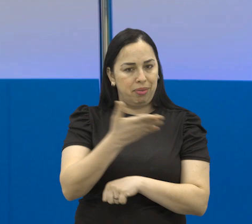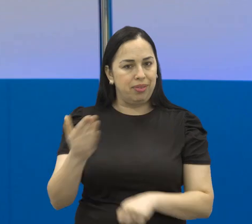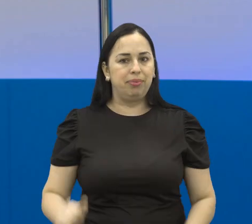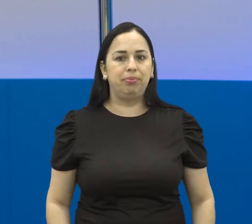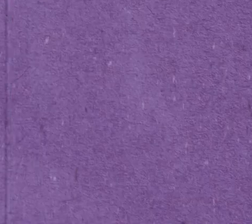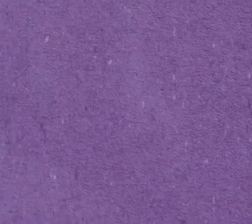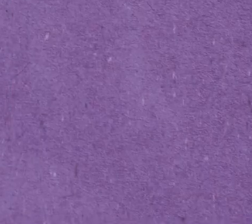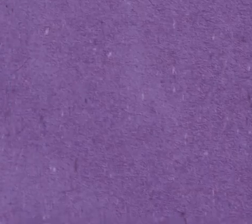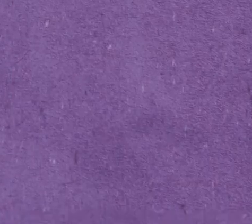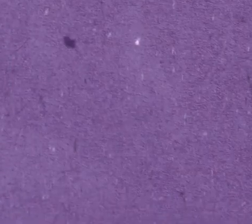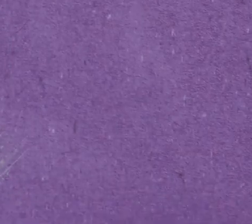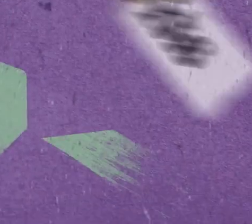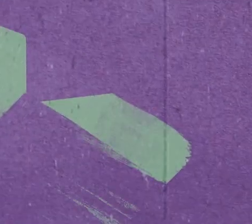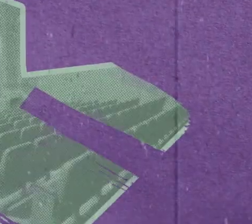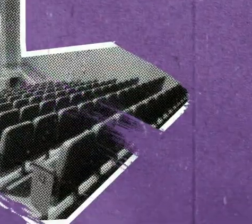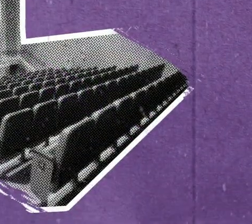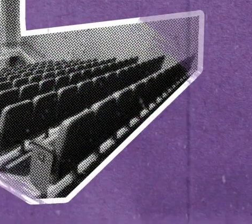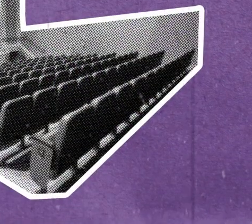Cultural.